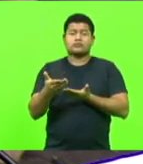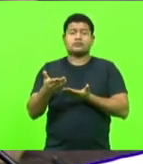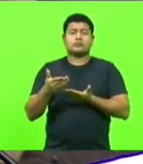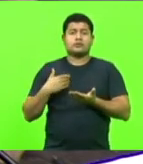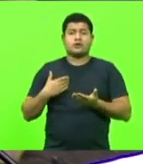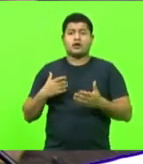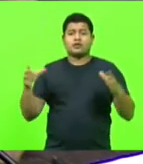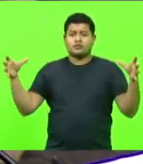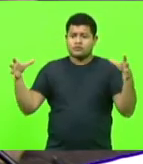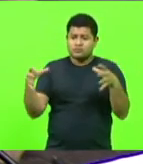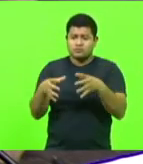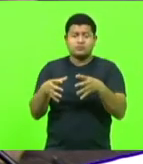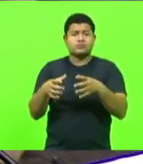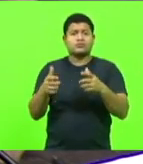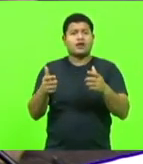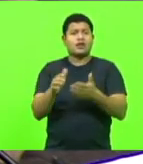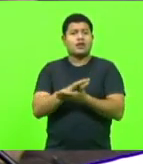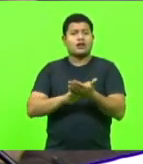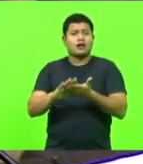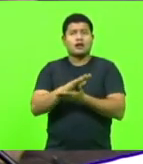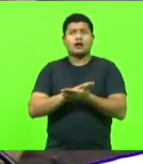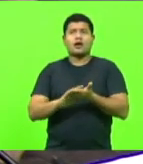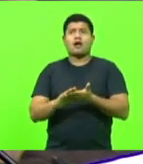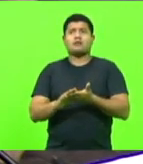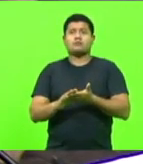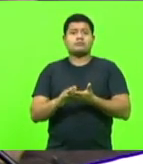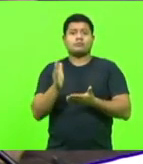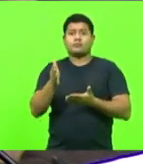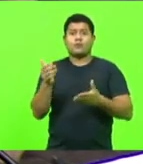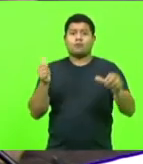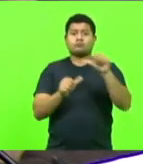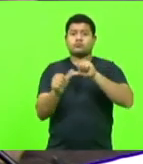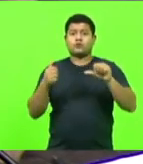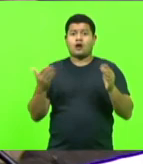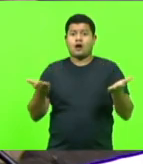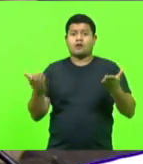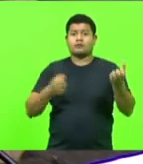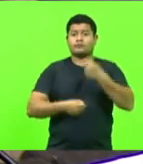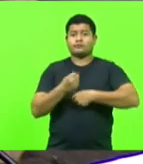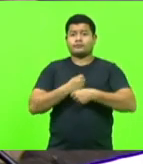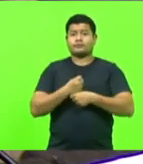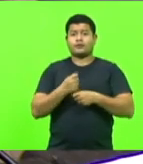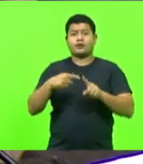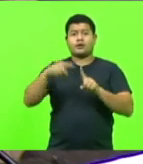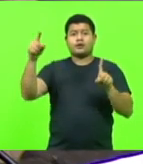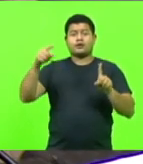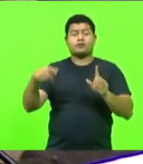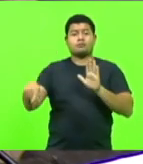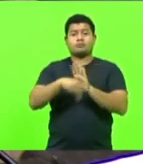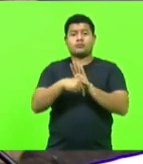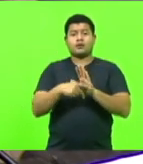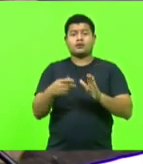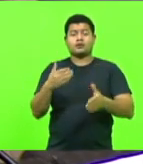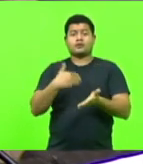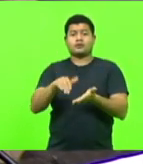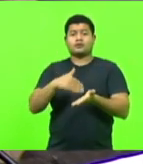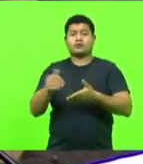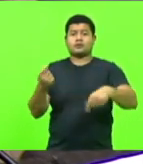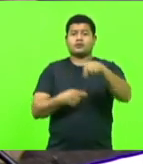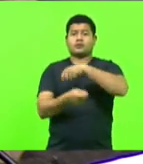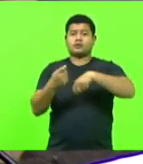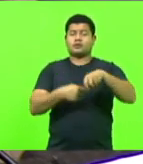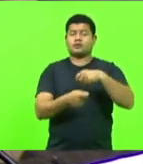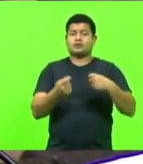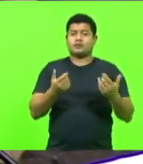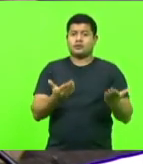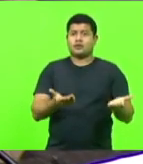conseguimos enxugar o nosso Estado. Pelo contrário, este ano, segundo os dados da própria Secretaria da Fazenda, só os